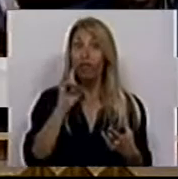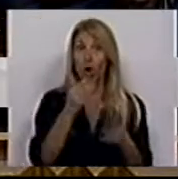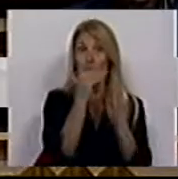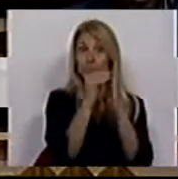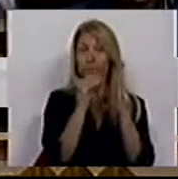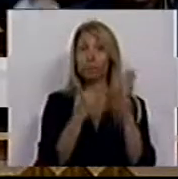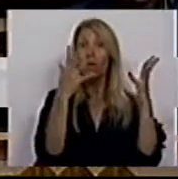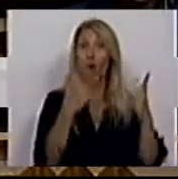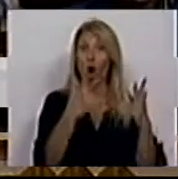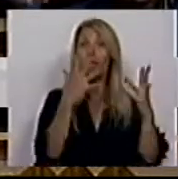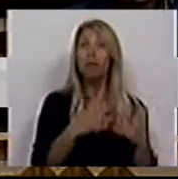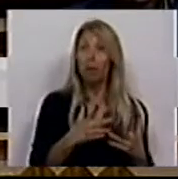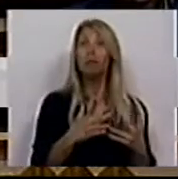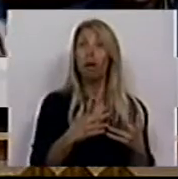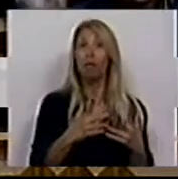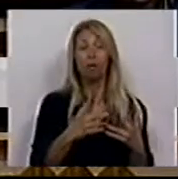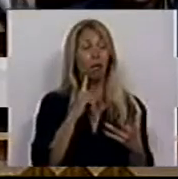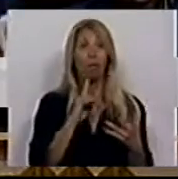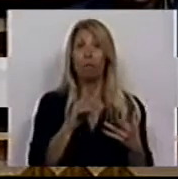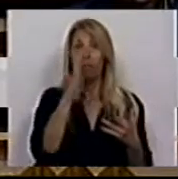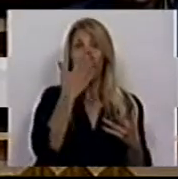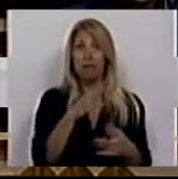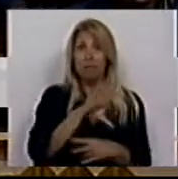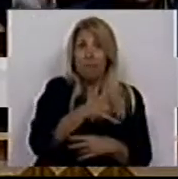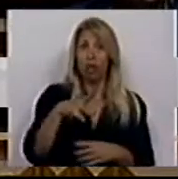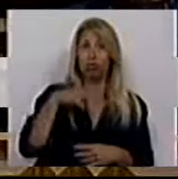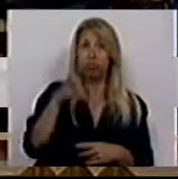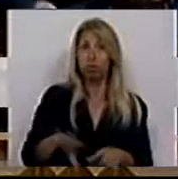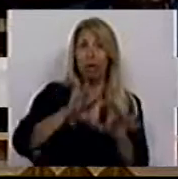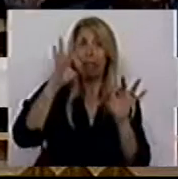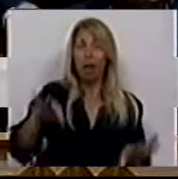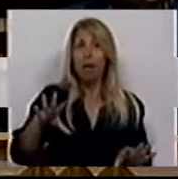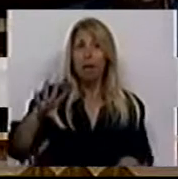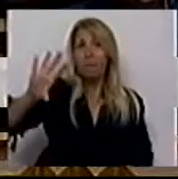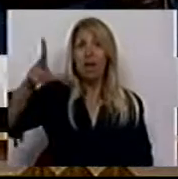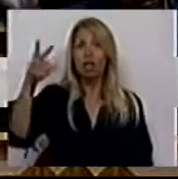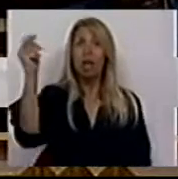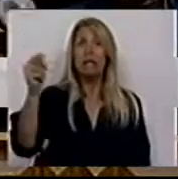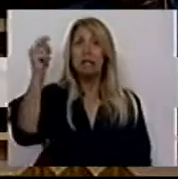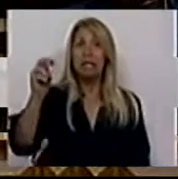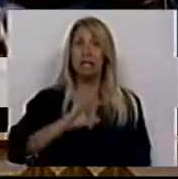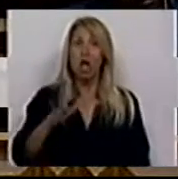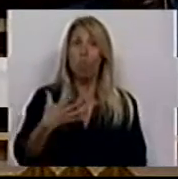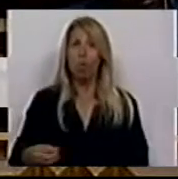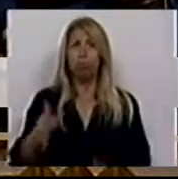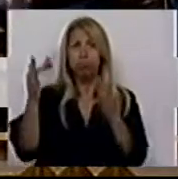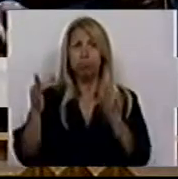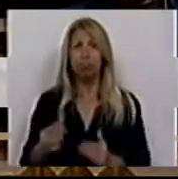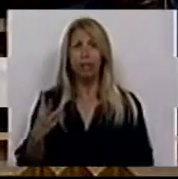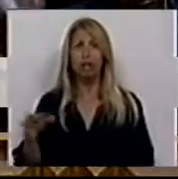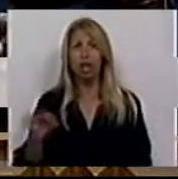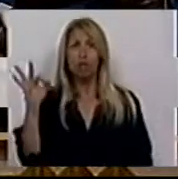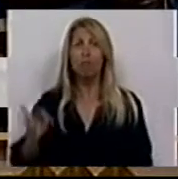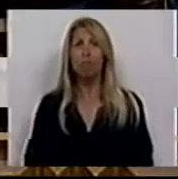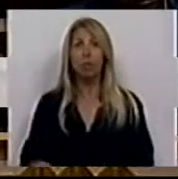nos equiparam com países do terceiro mundo e que está abaixo, e já hoje, bastante abaixo de 3% do produto nas